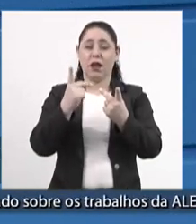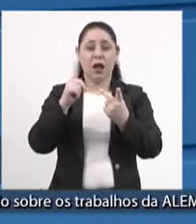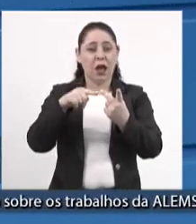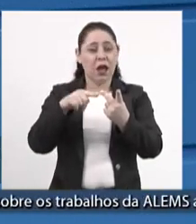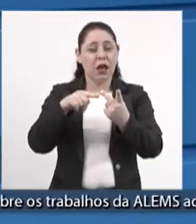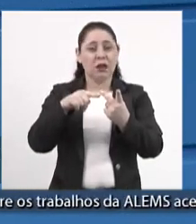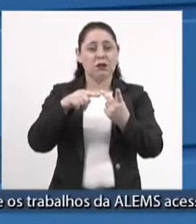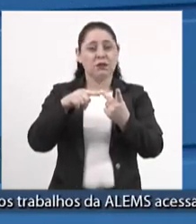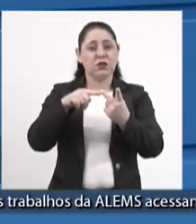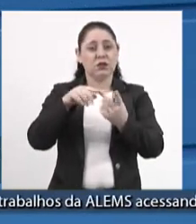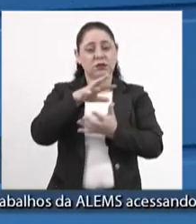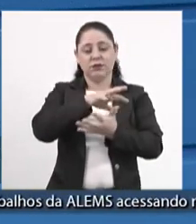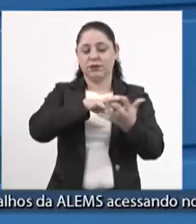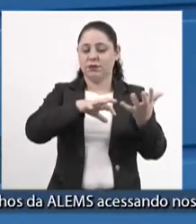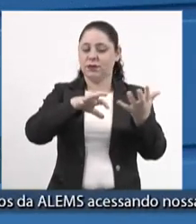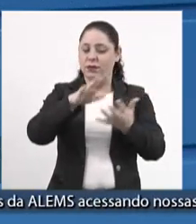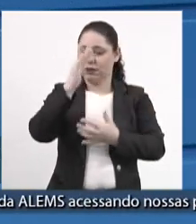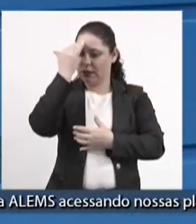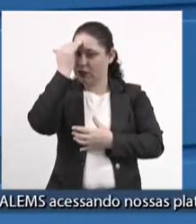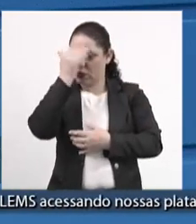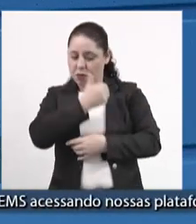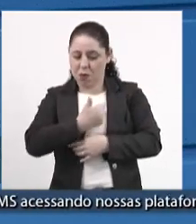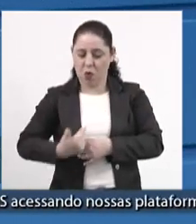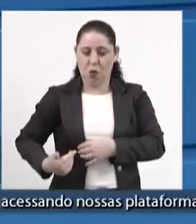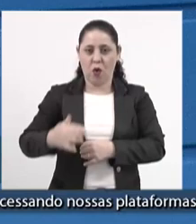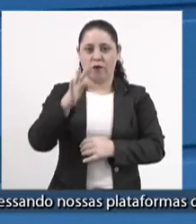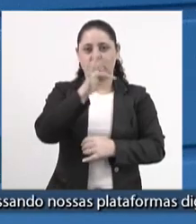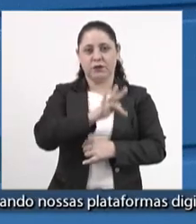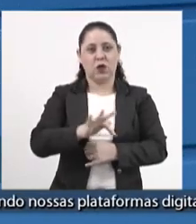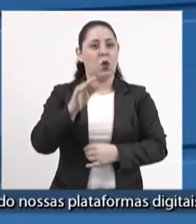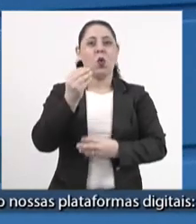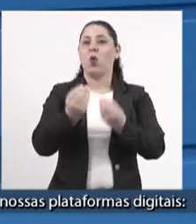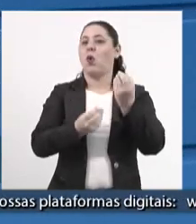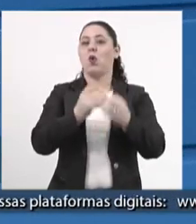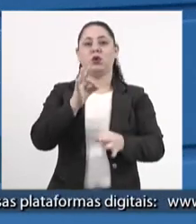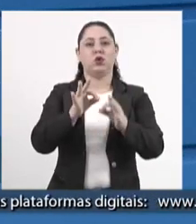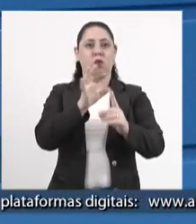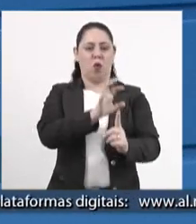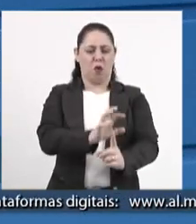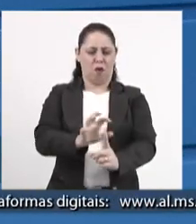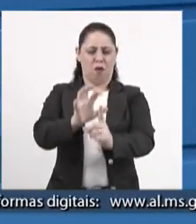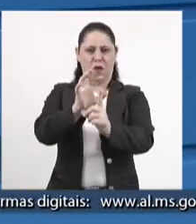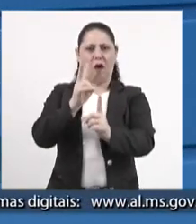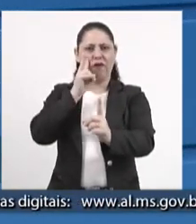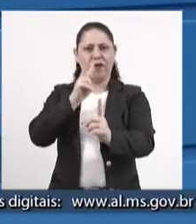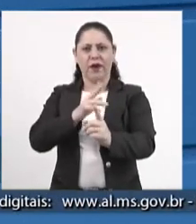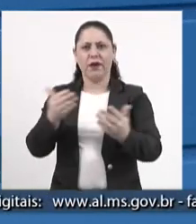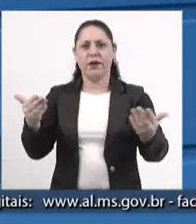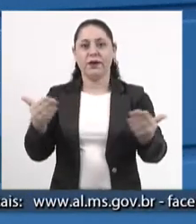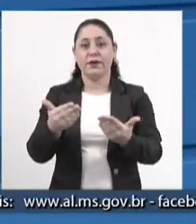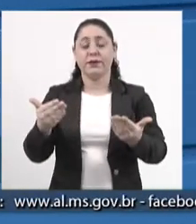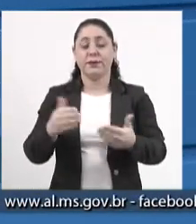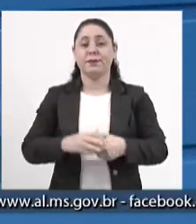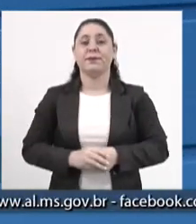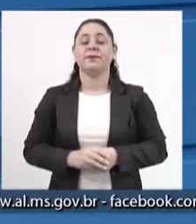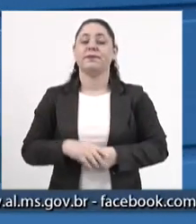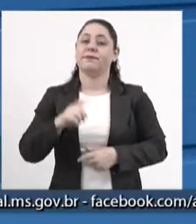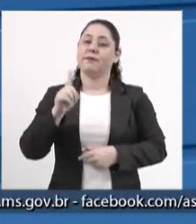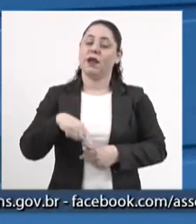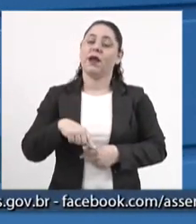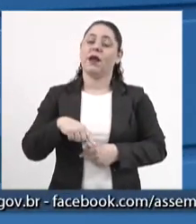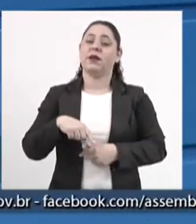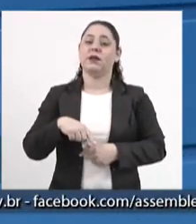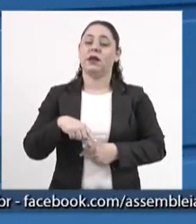essa lógica entendida pelo governo, pela bancada, pela pressão que a gente está assistindo sobre a bancada, é uma